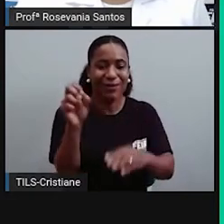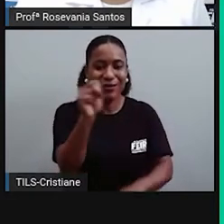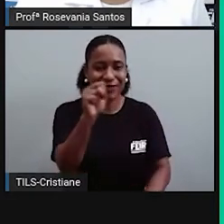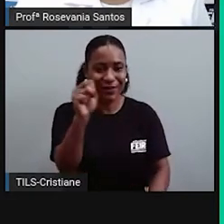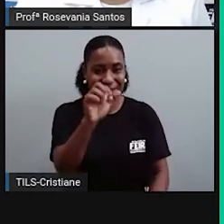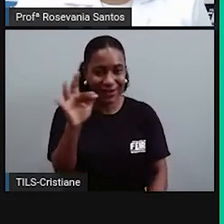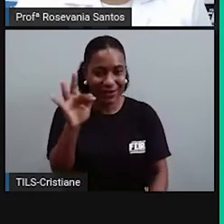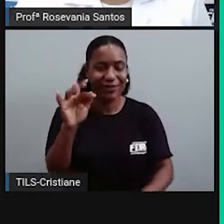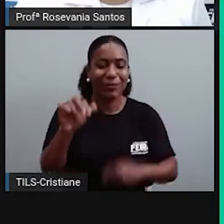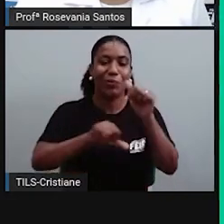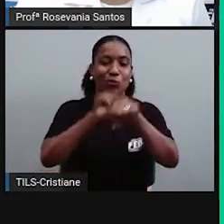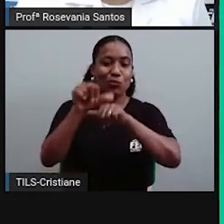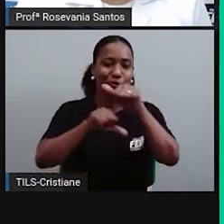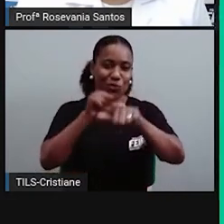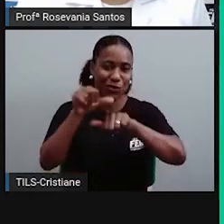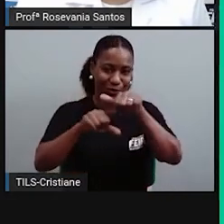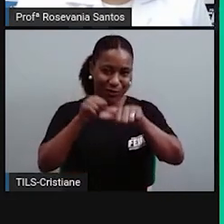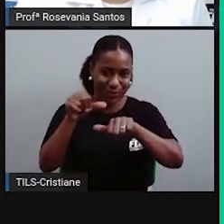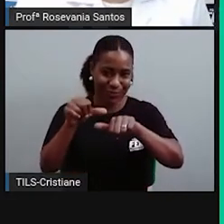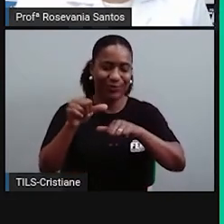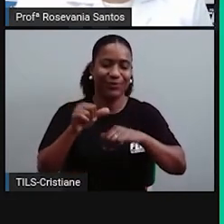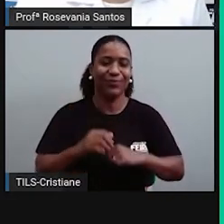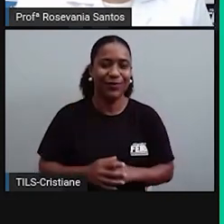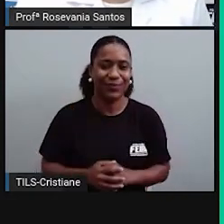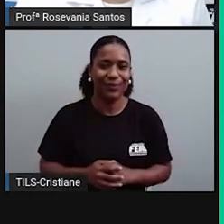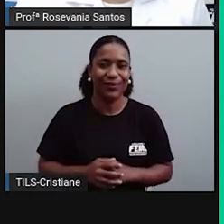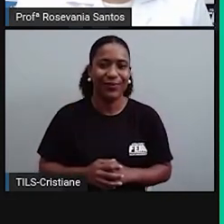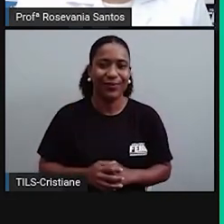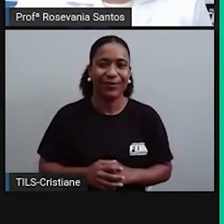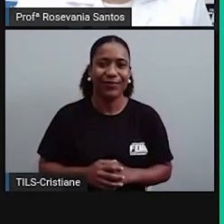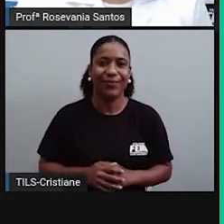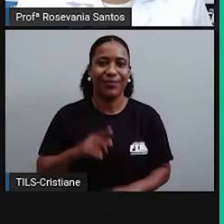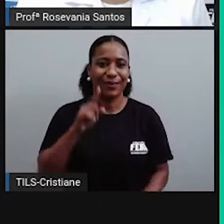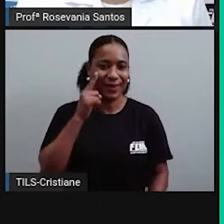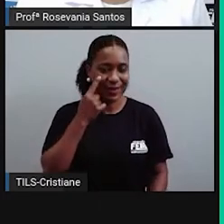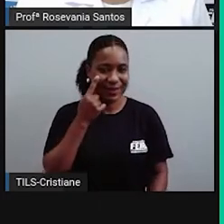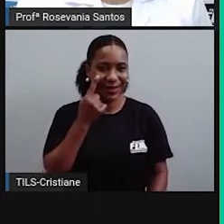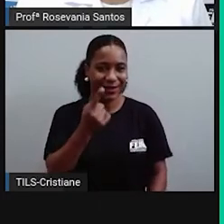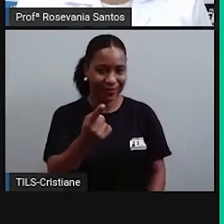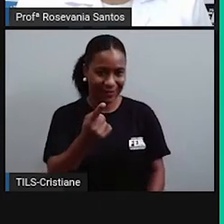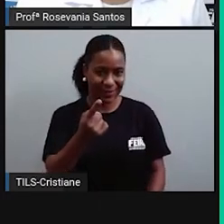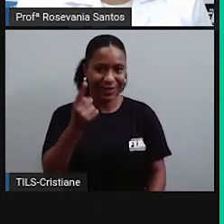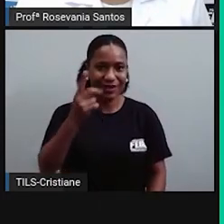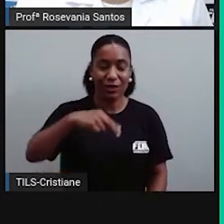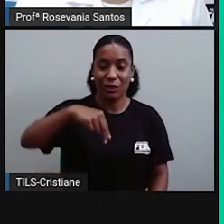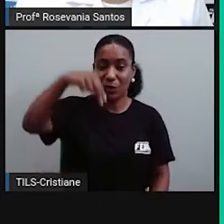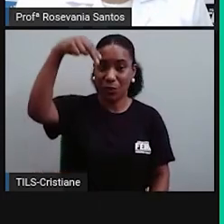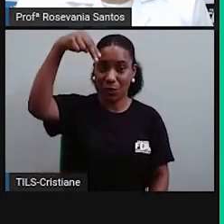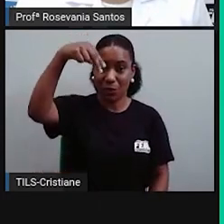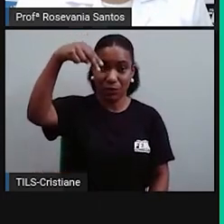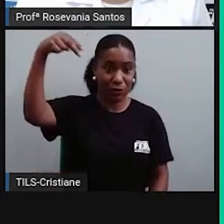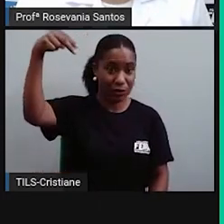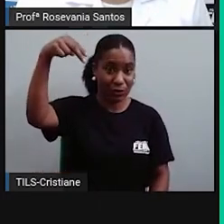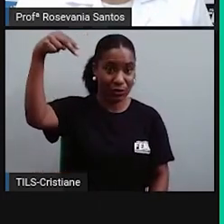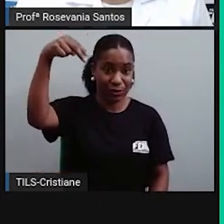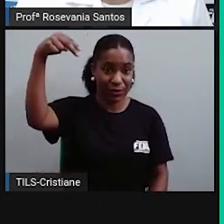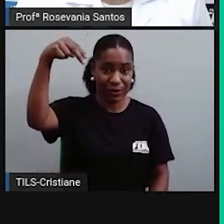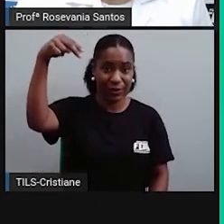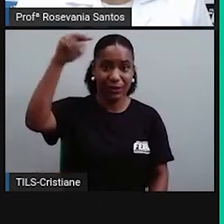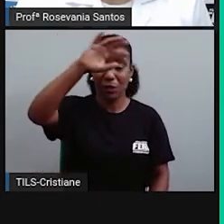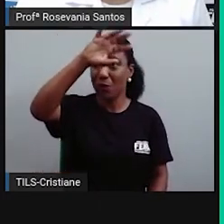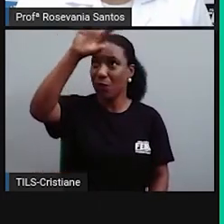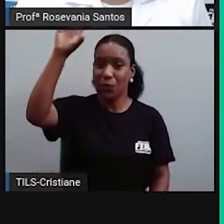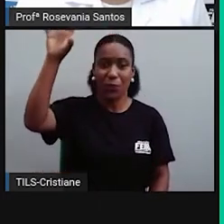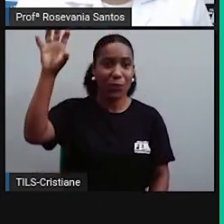outra era do outro lado, né? O jamais foi o Francisco. Aqui, essa parte norte, aqui do Nordeste, não tinha essa divisão desses